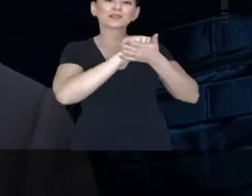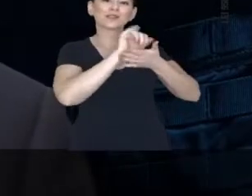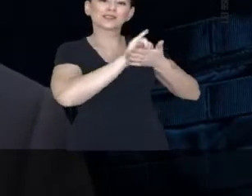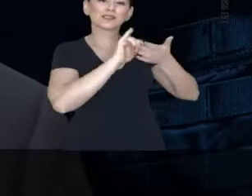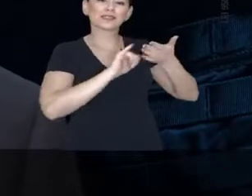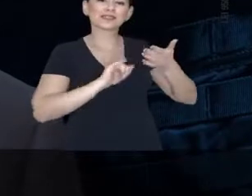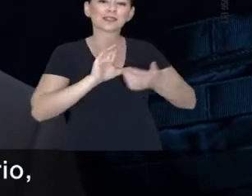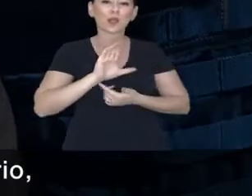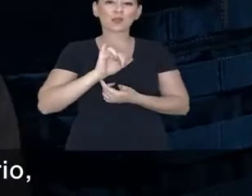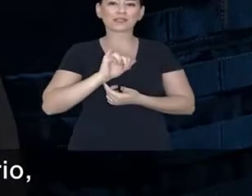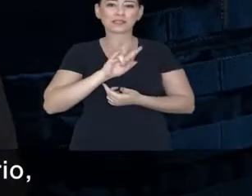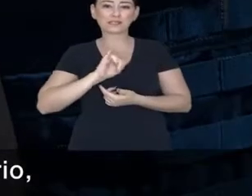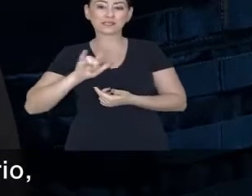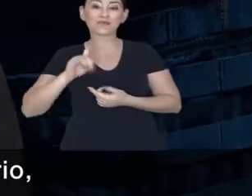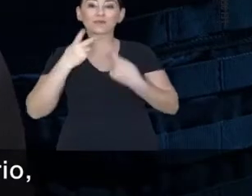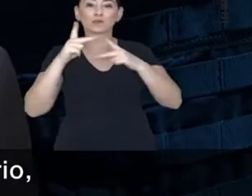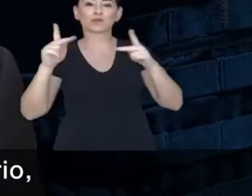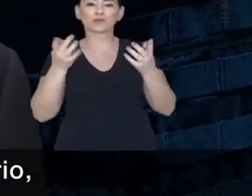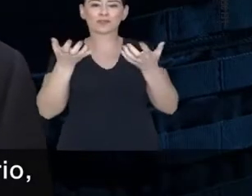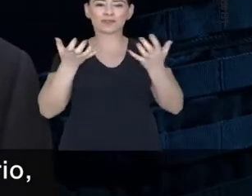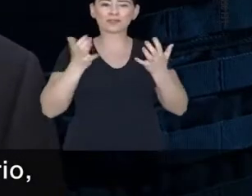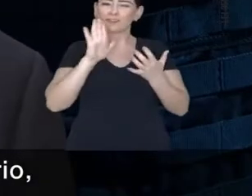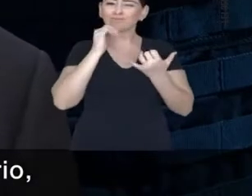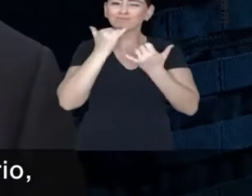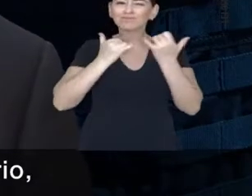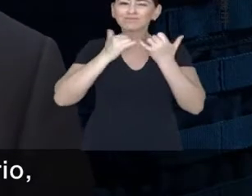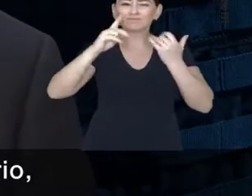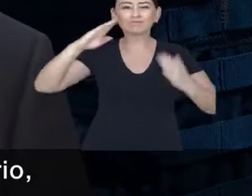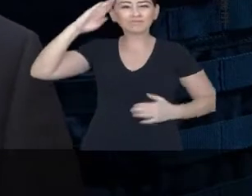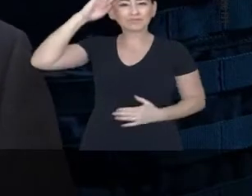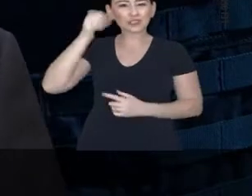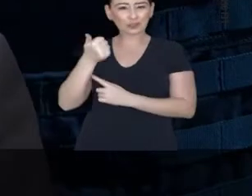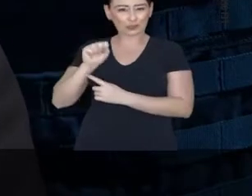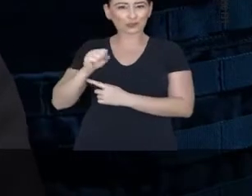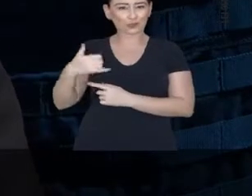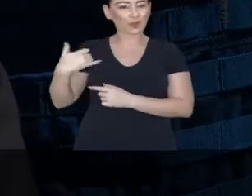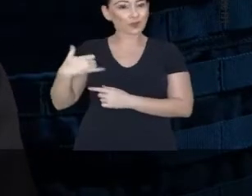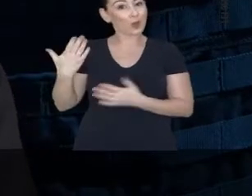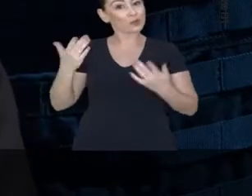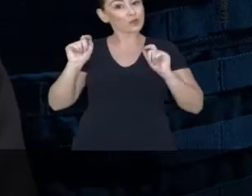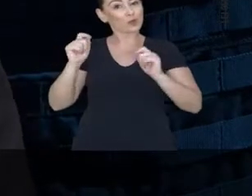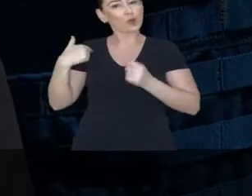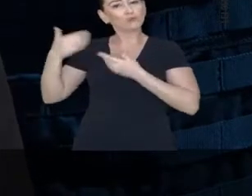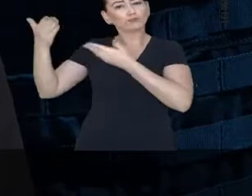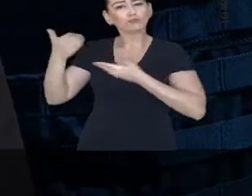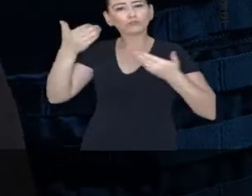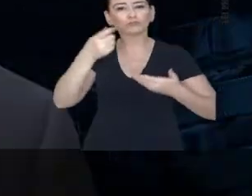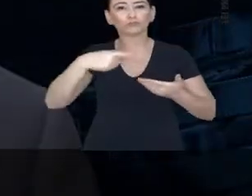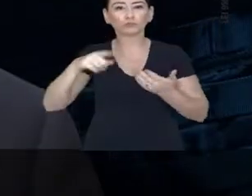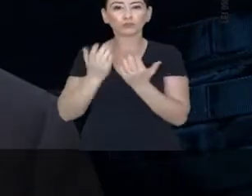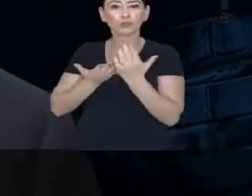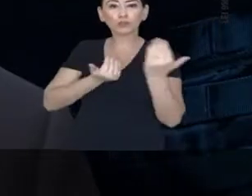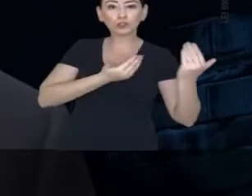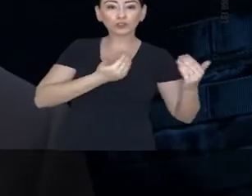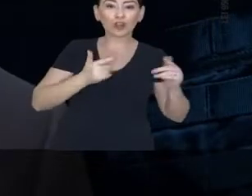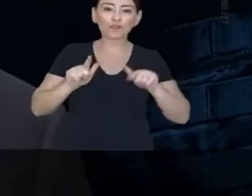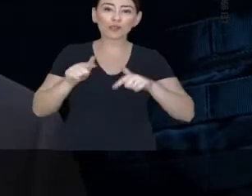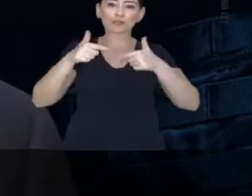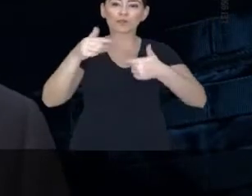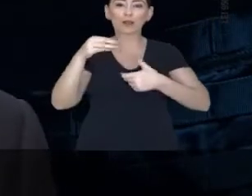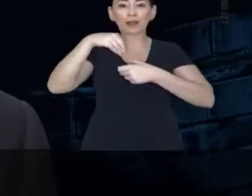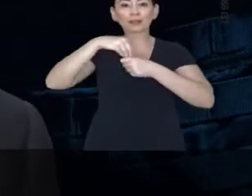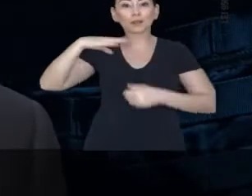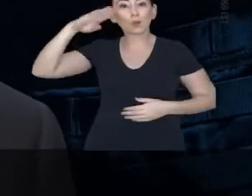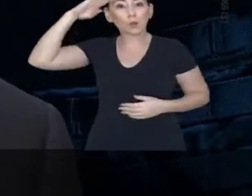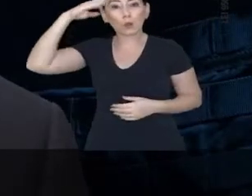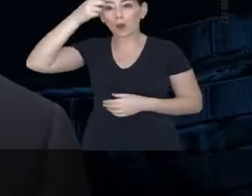facultativo. Semelhante ao alistamento militar obrigatório, vamos alistar jovens de 18 anos para colaborar com